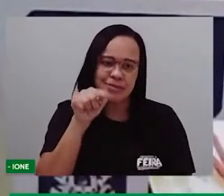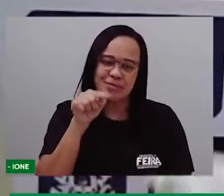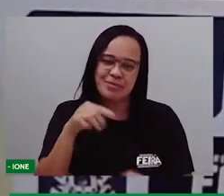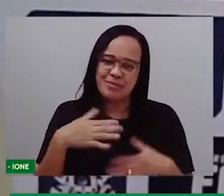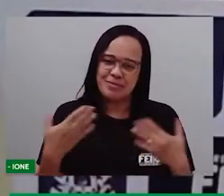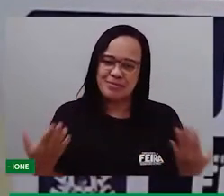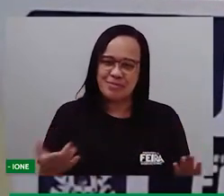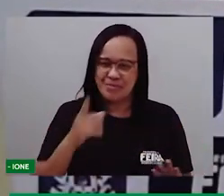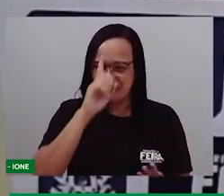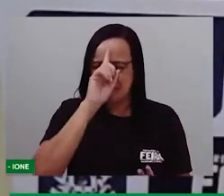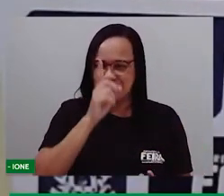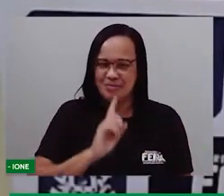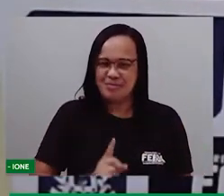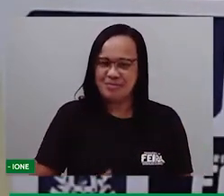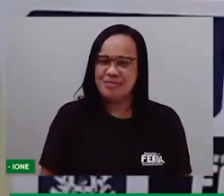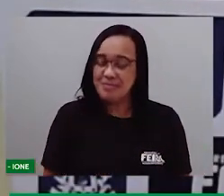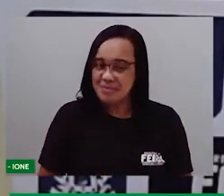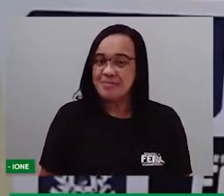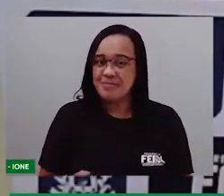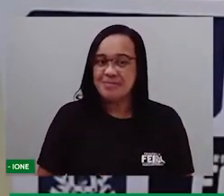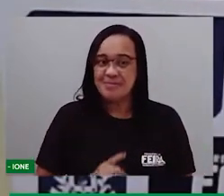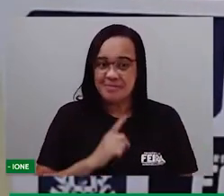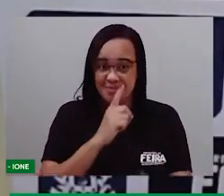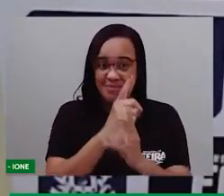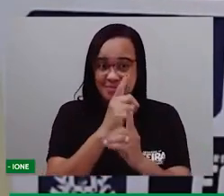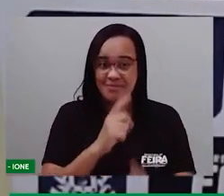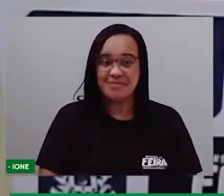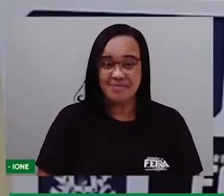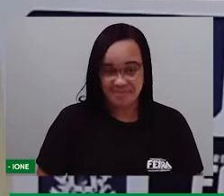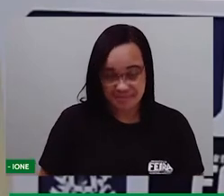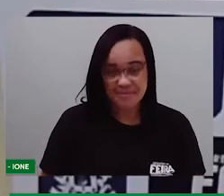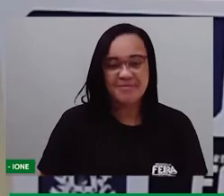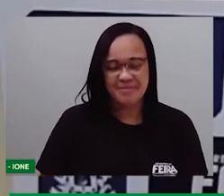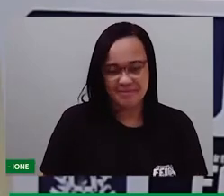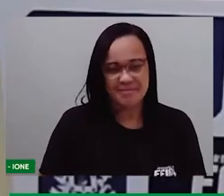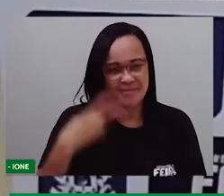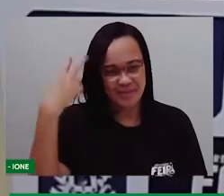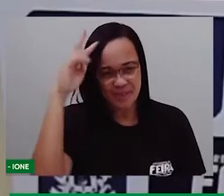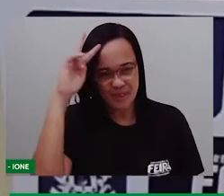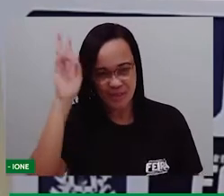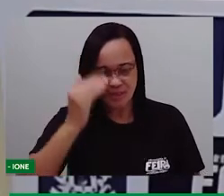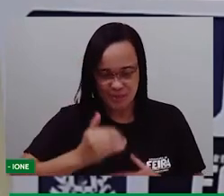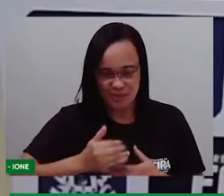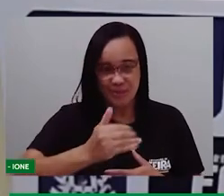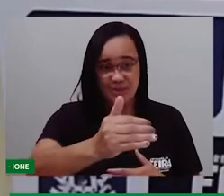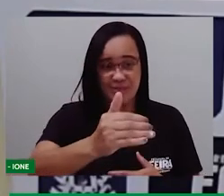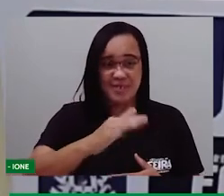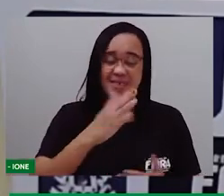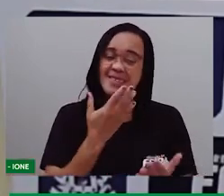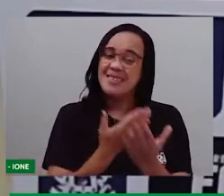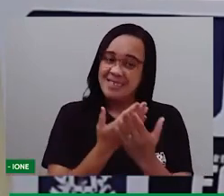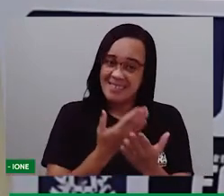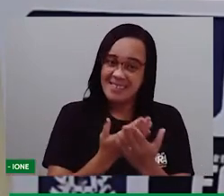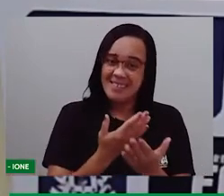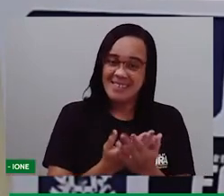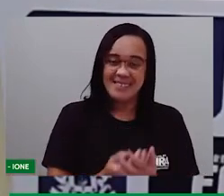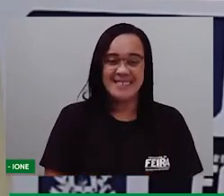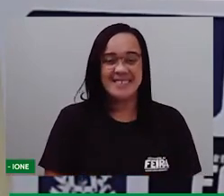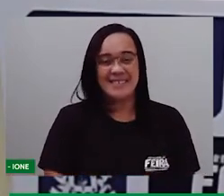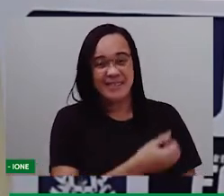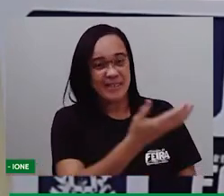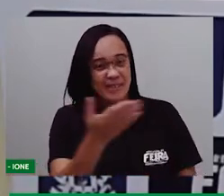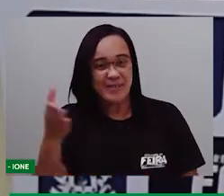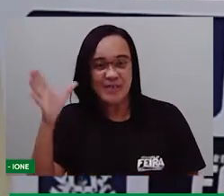A gente vai descobrir o restante dessa história na próxima aula. Vou deixar você